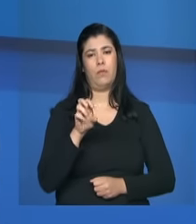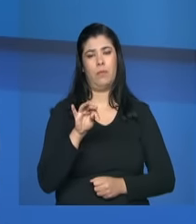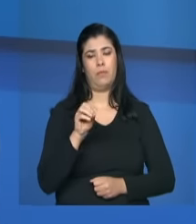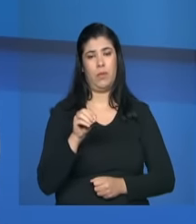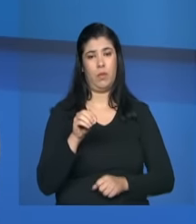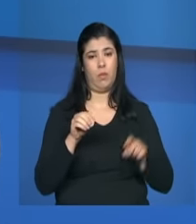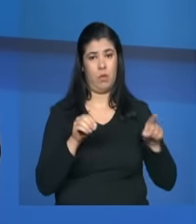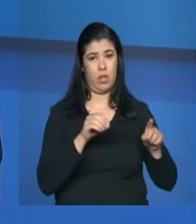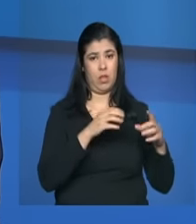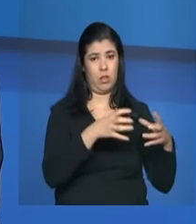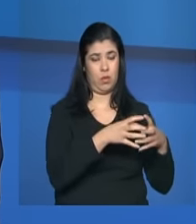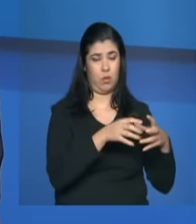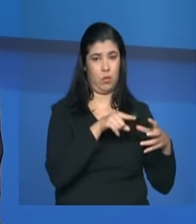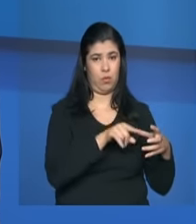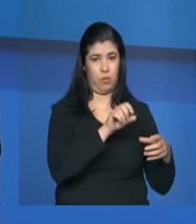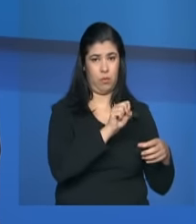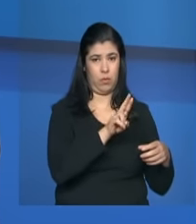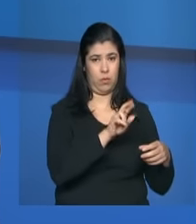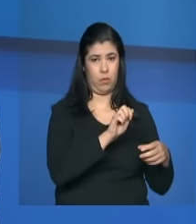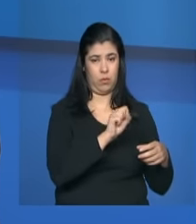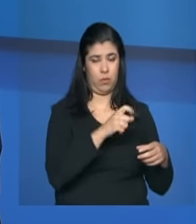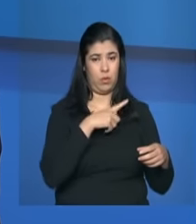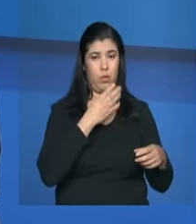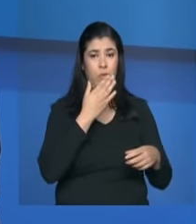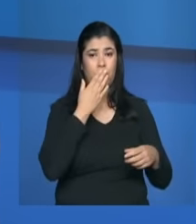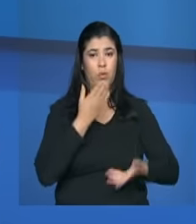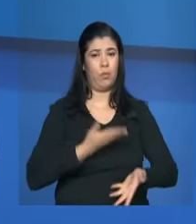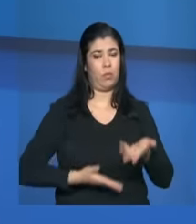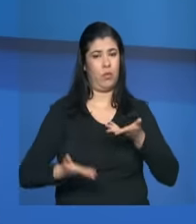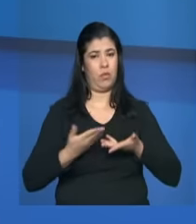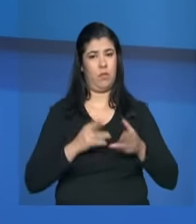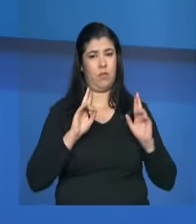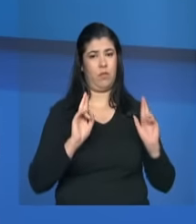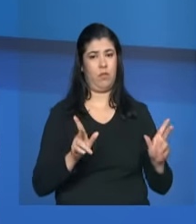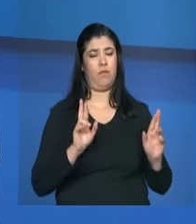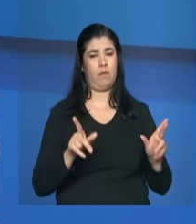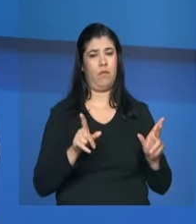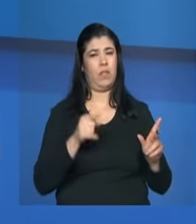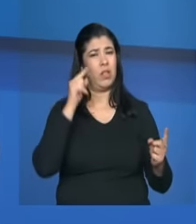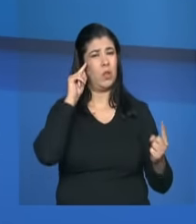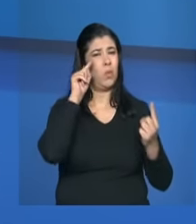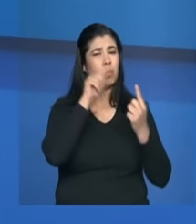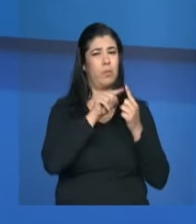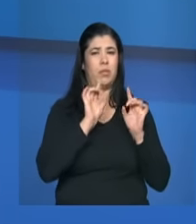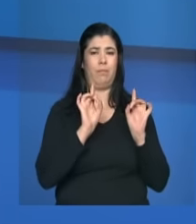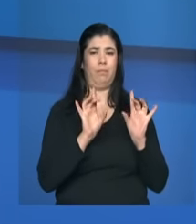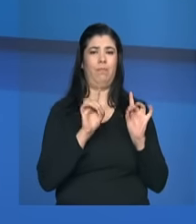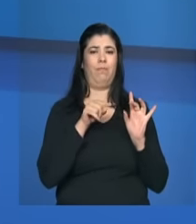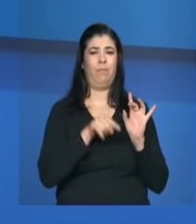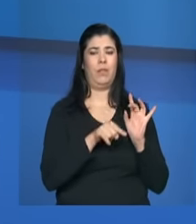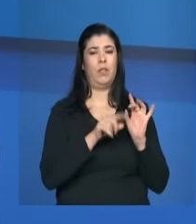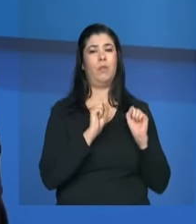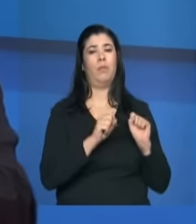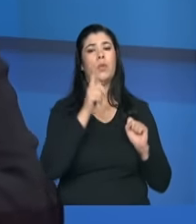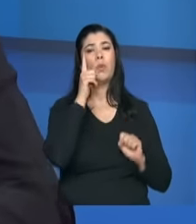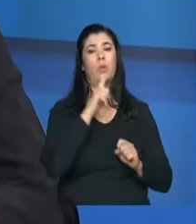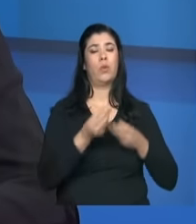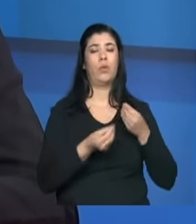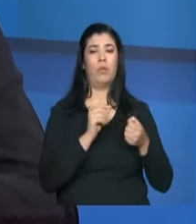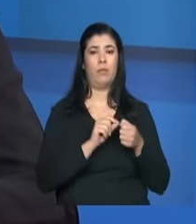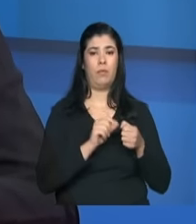2009 com a tipificação dos serviços existem objetivos muito específicos que só podem ser alcançados